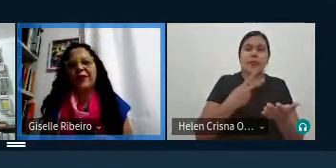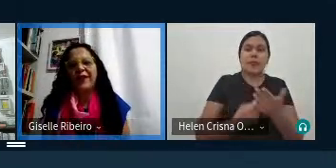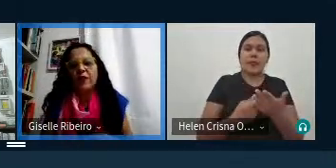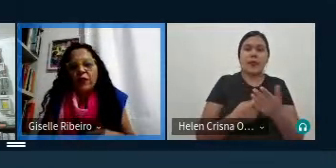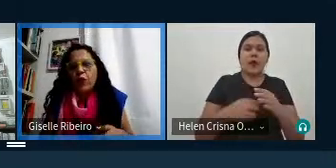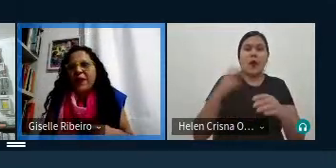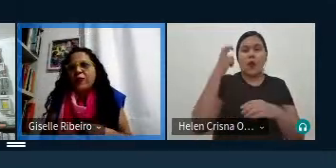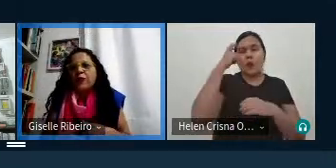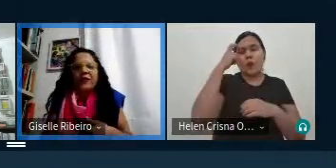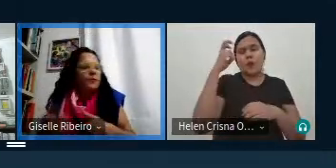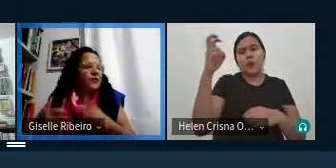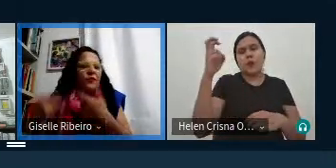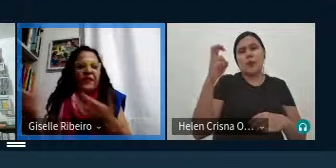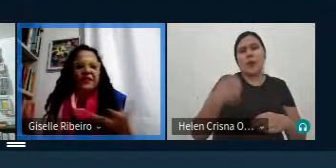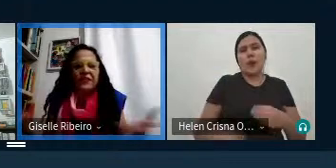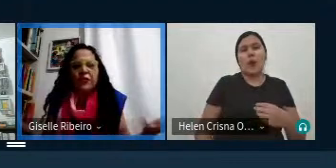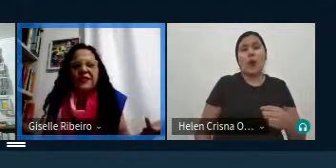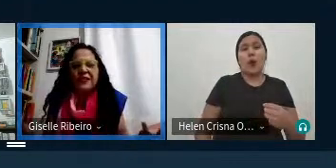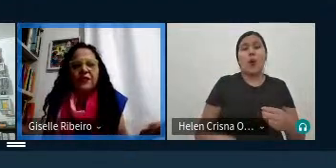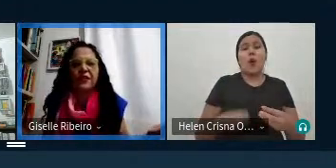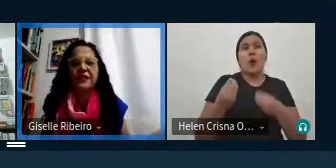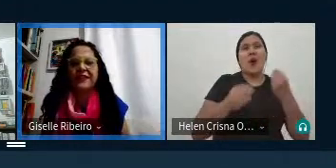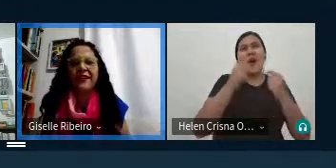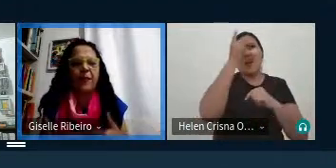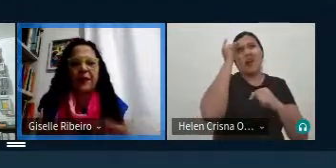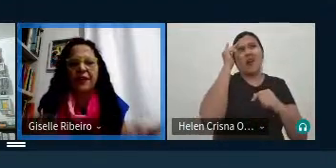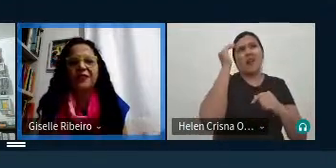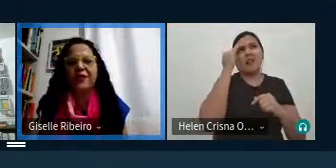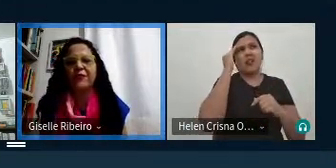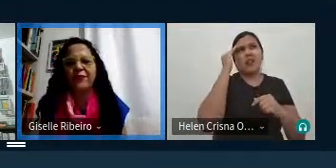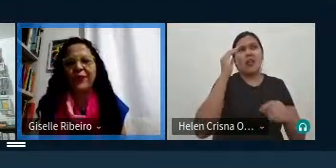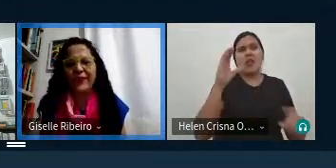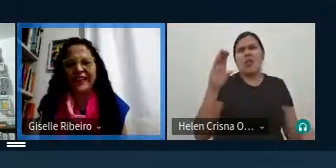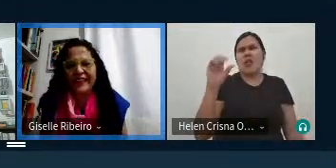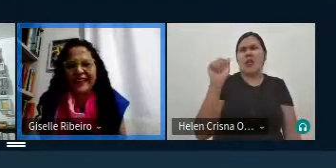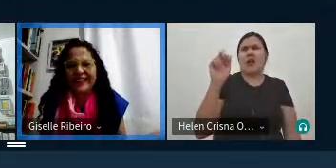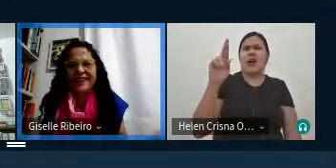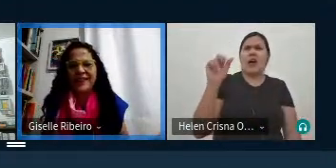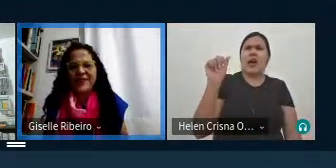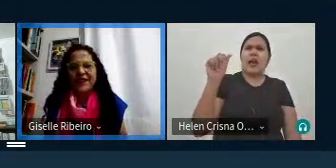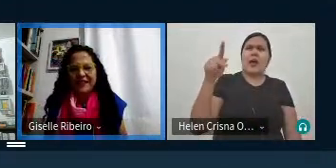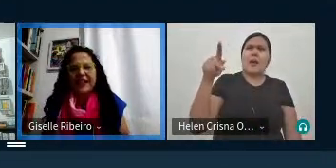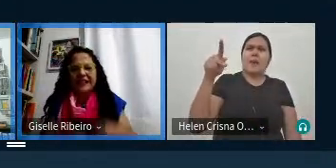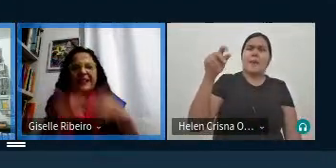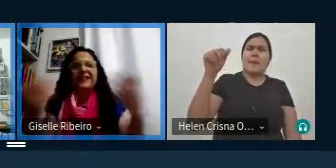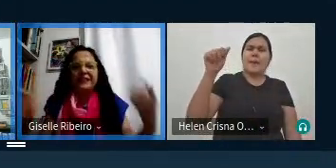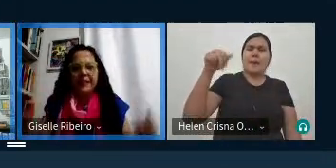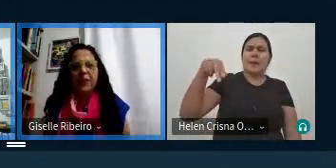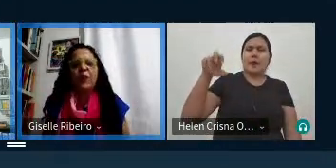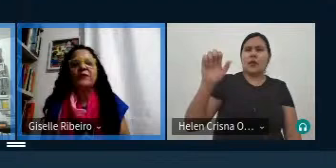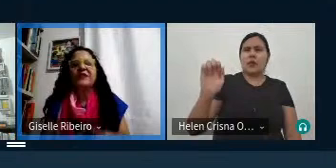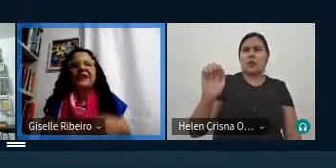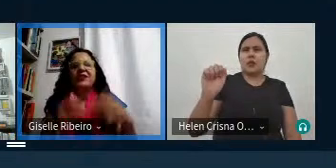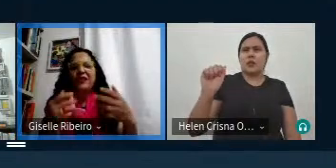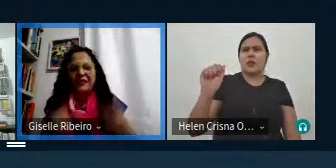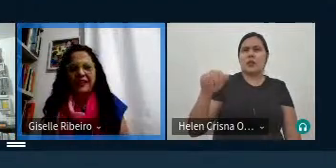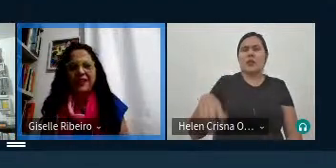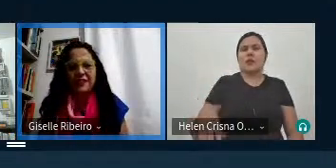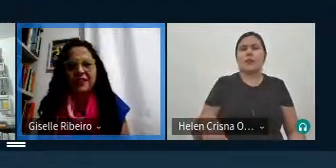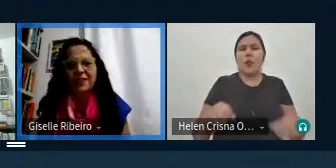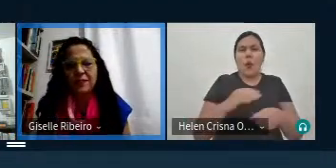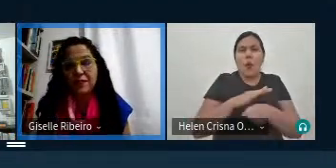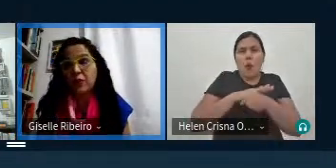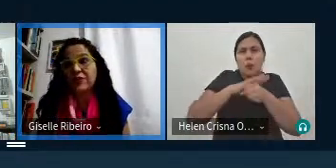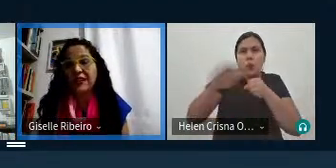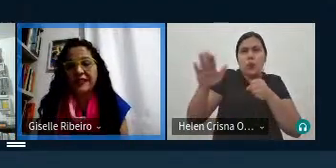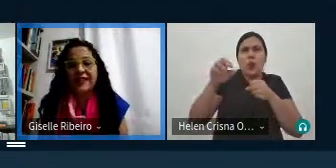da cultura não é como é que a pessoa vai entender o que significa esse carapanã encheu voou né ela tem que saber o contexto ela